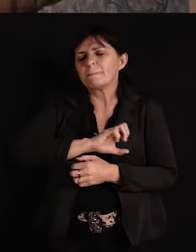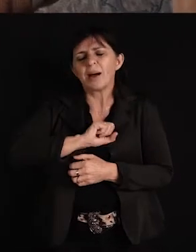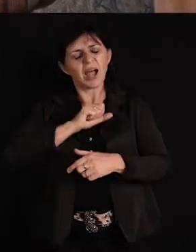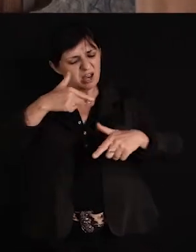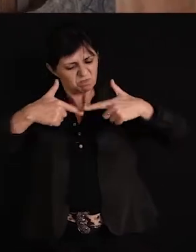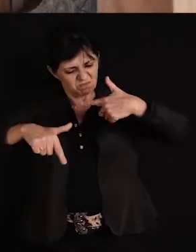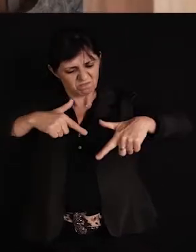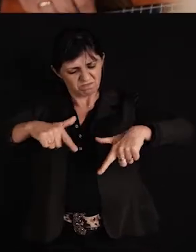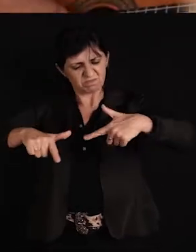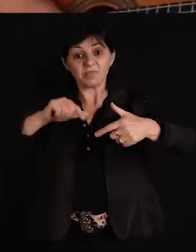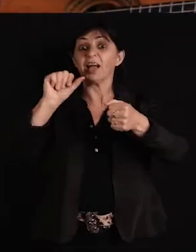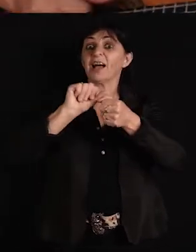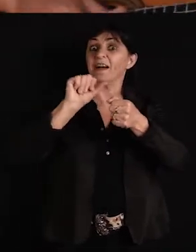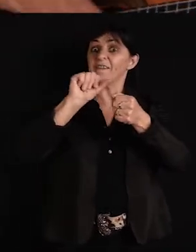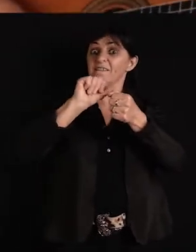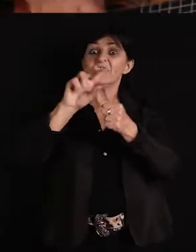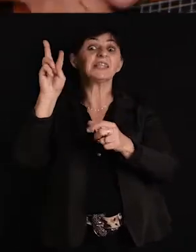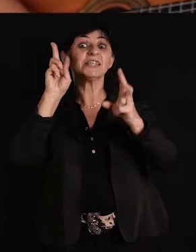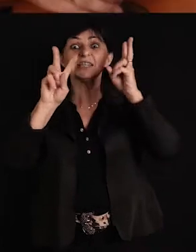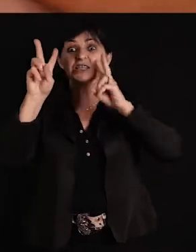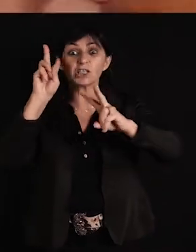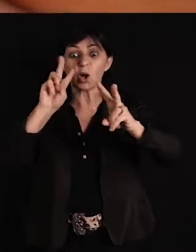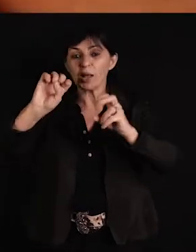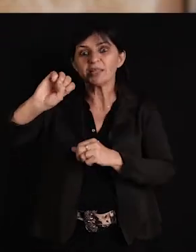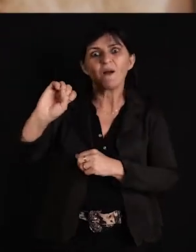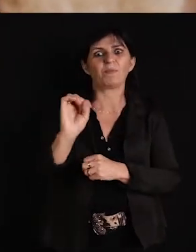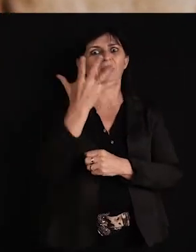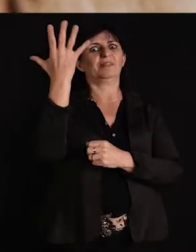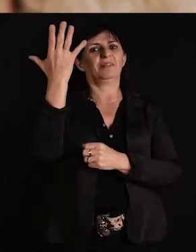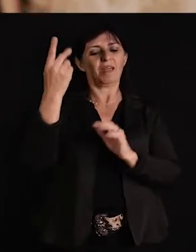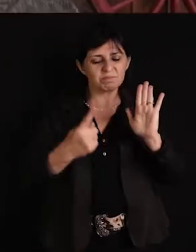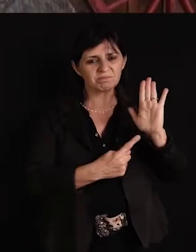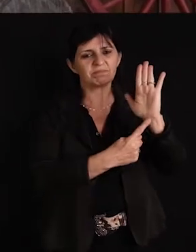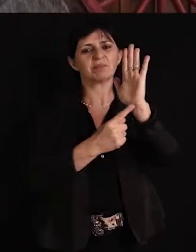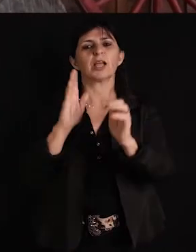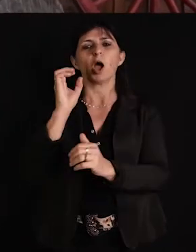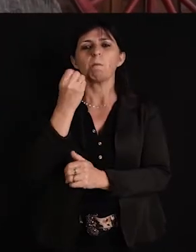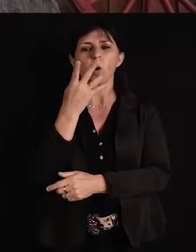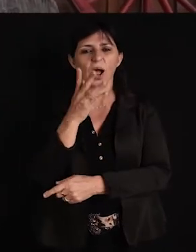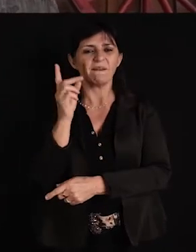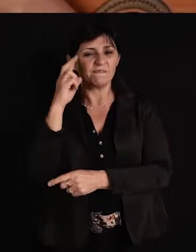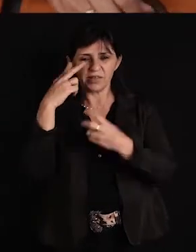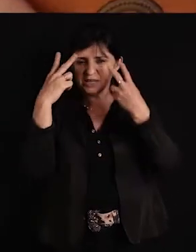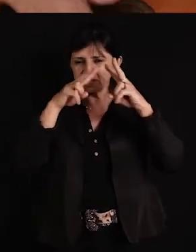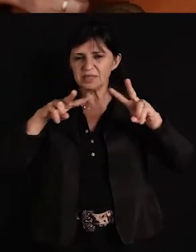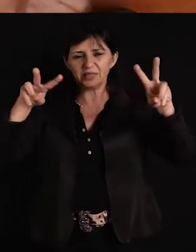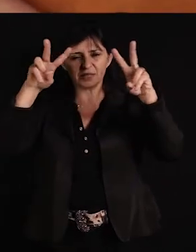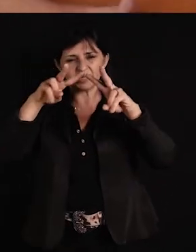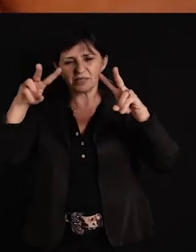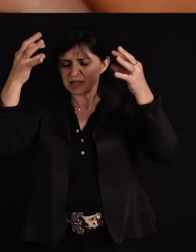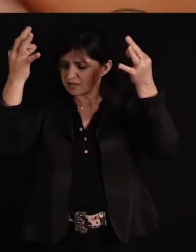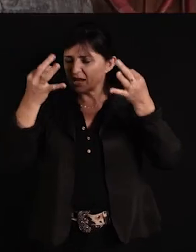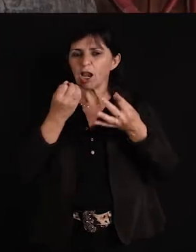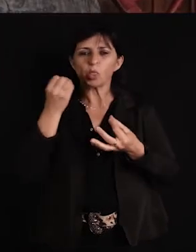trabalho fez estradas, boa pista rumo certo, um novo mundo.